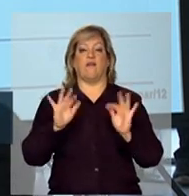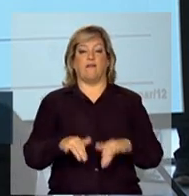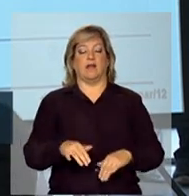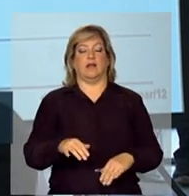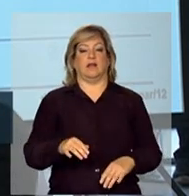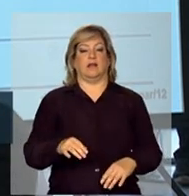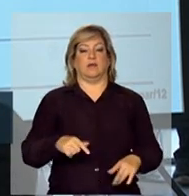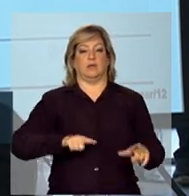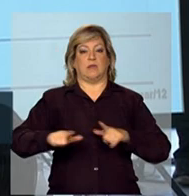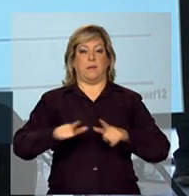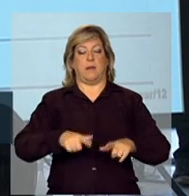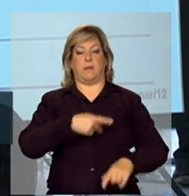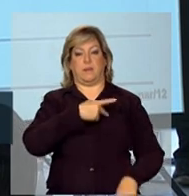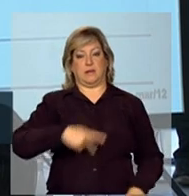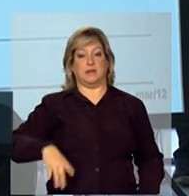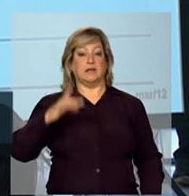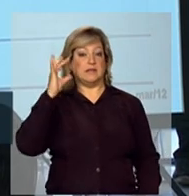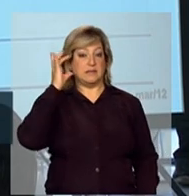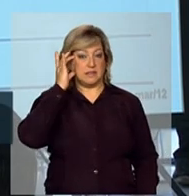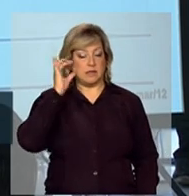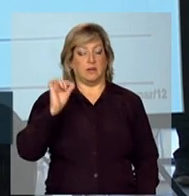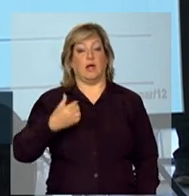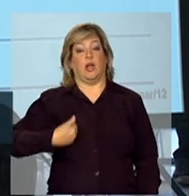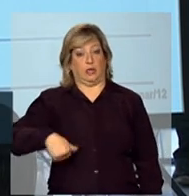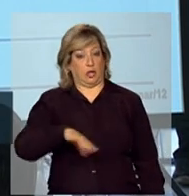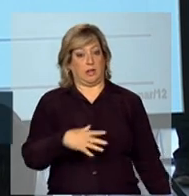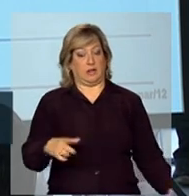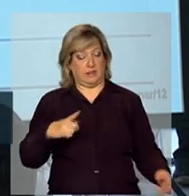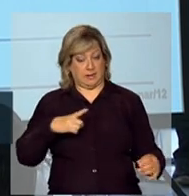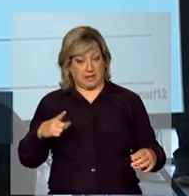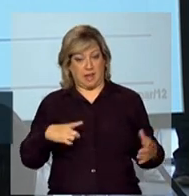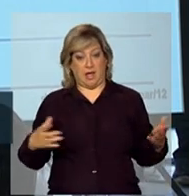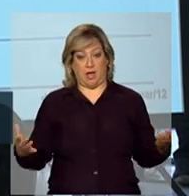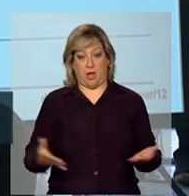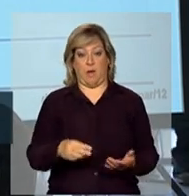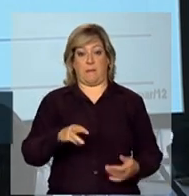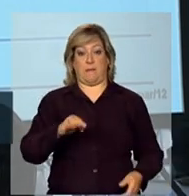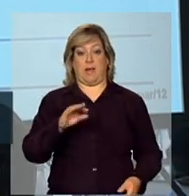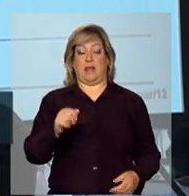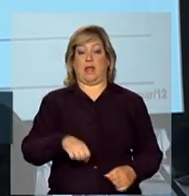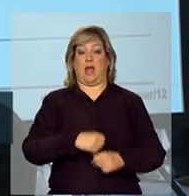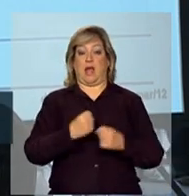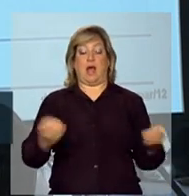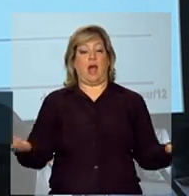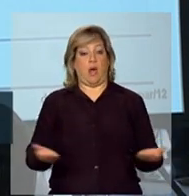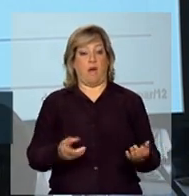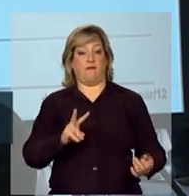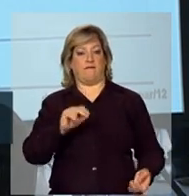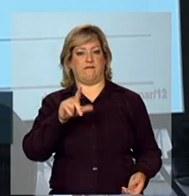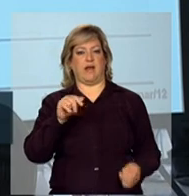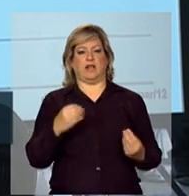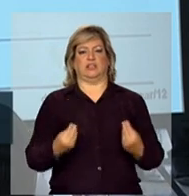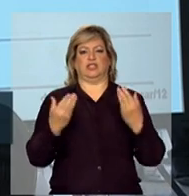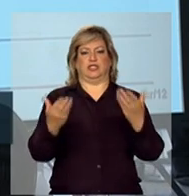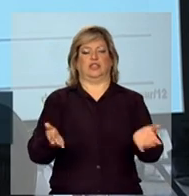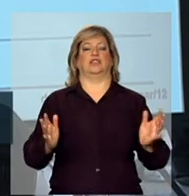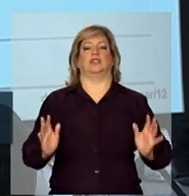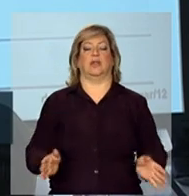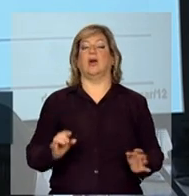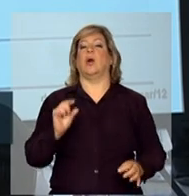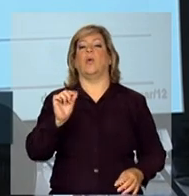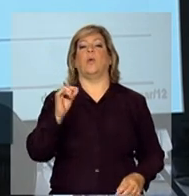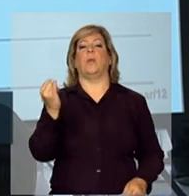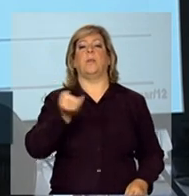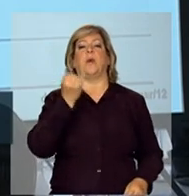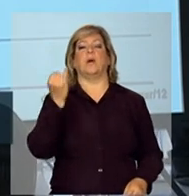presidenta Dilma. É possível fazer isso, nós temos uma meta grande para esse ano, nossas vagas foram ofertadas, e o que é importante, talvez,